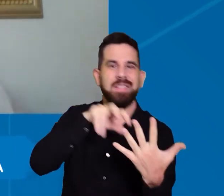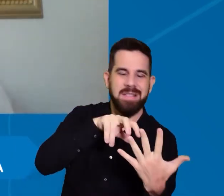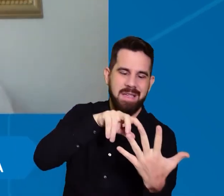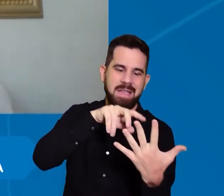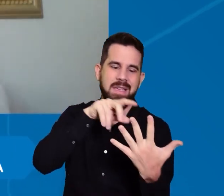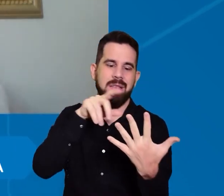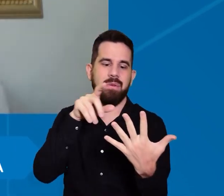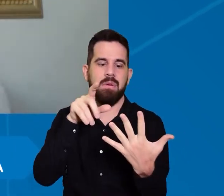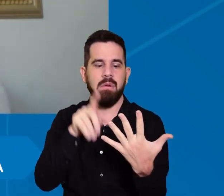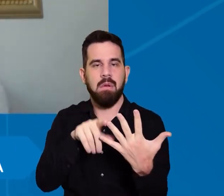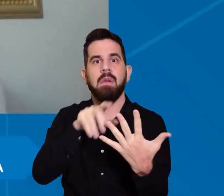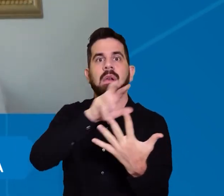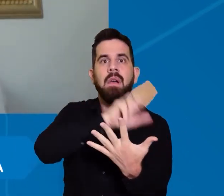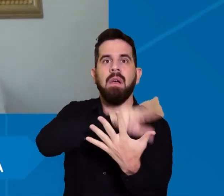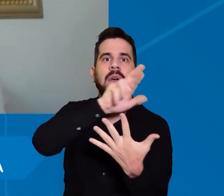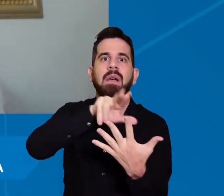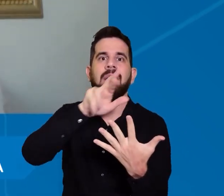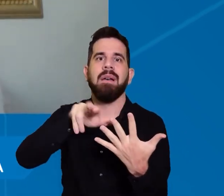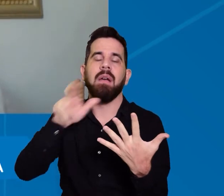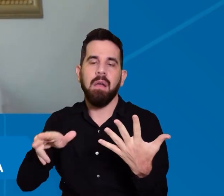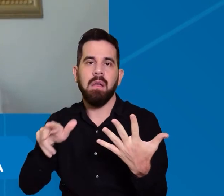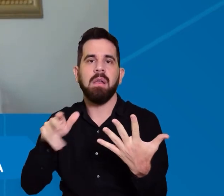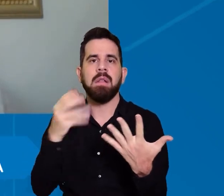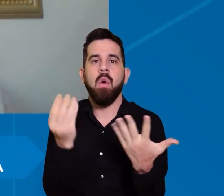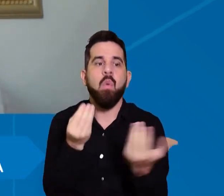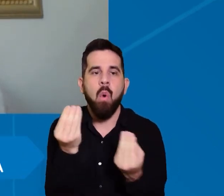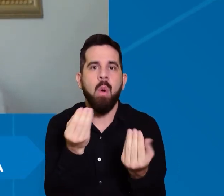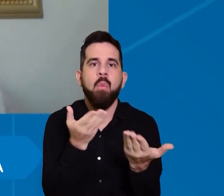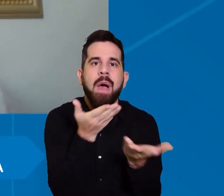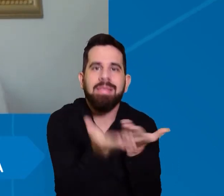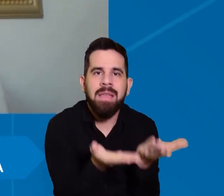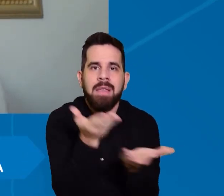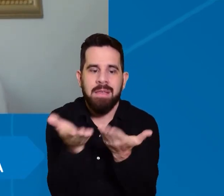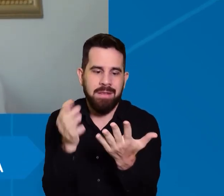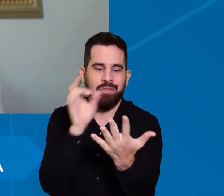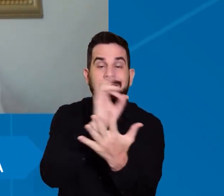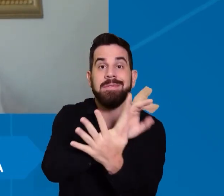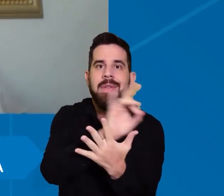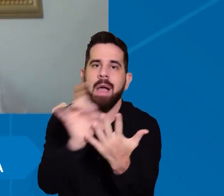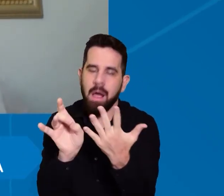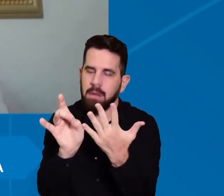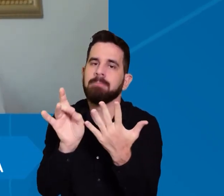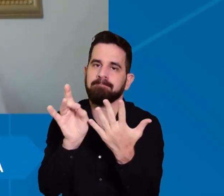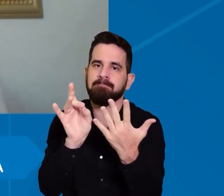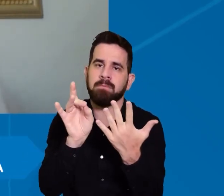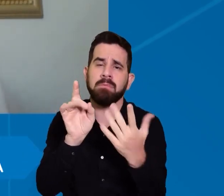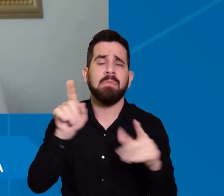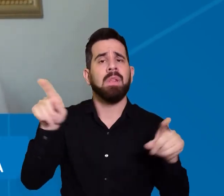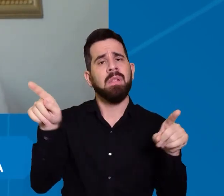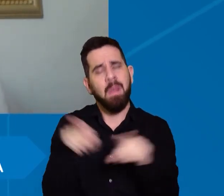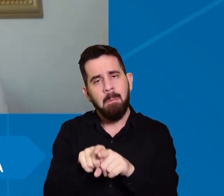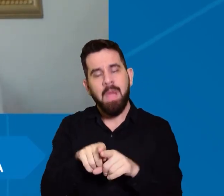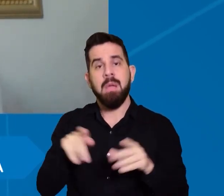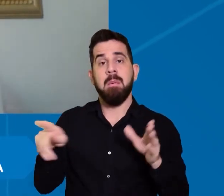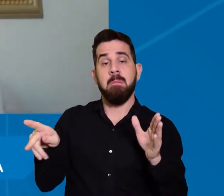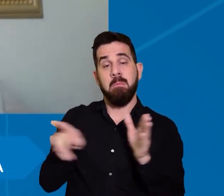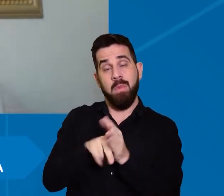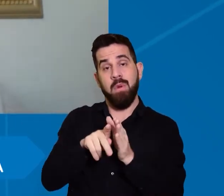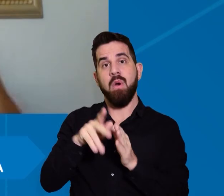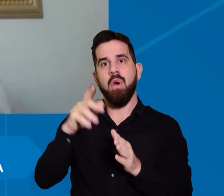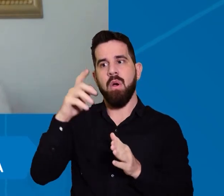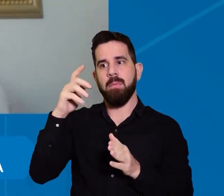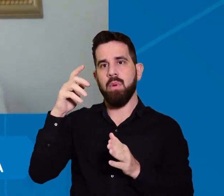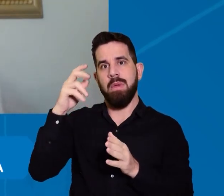desse indivíduo e muda as atividades que têm que ser propostas. Do mesmo jeito que deficiência intelectual, nós temos um mais